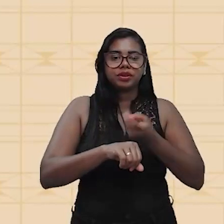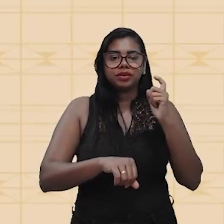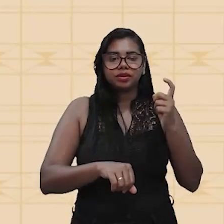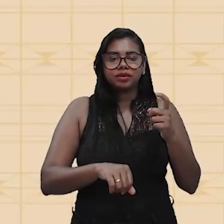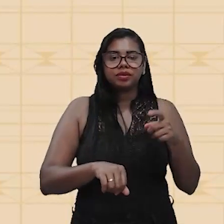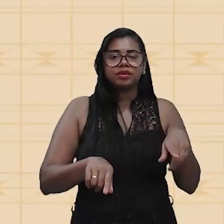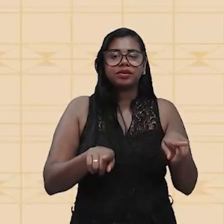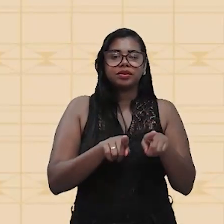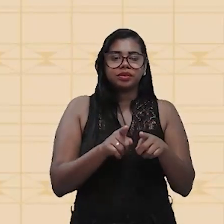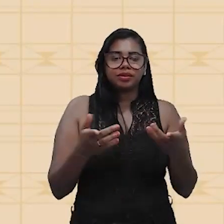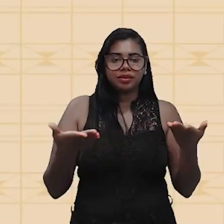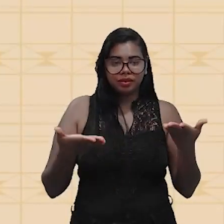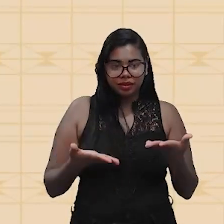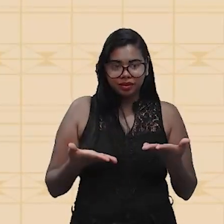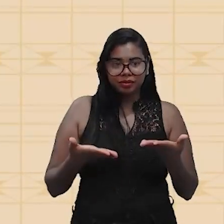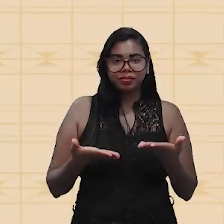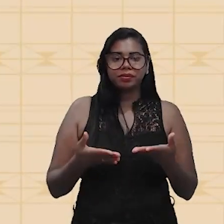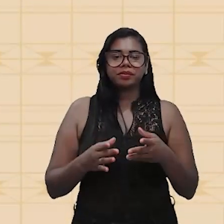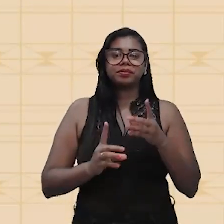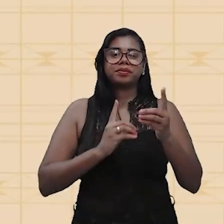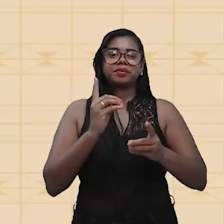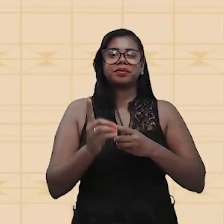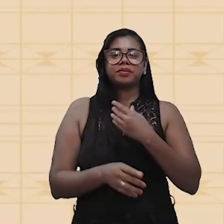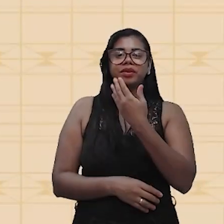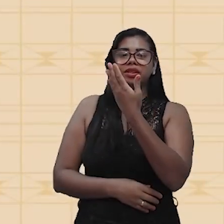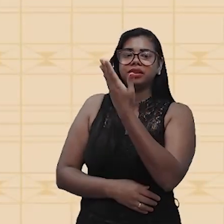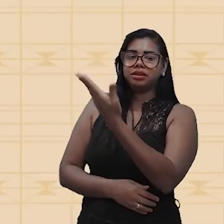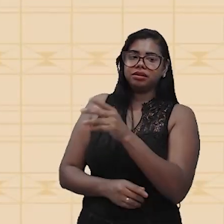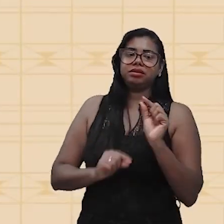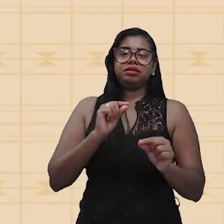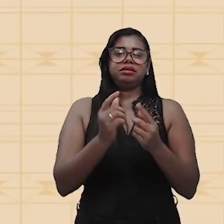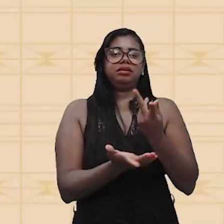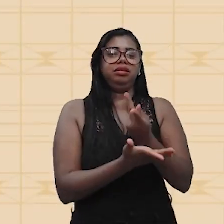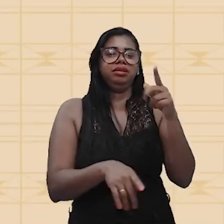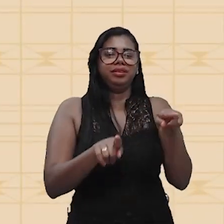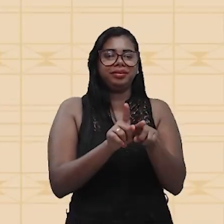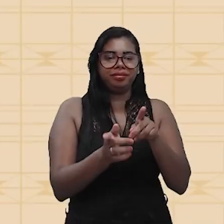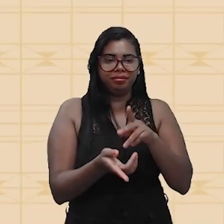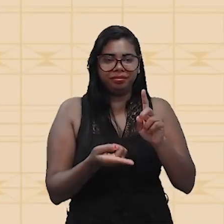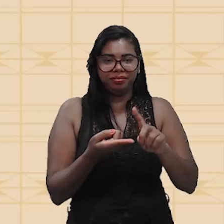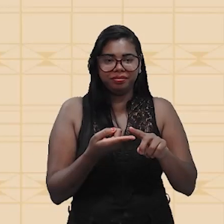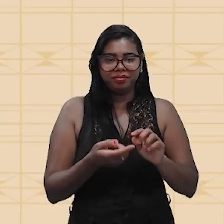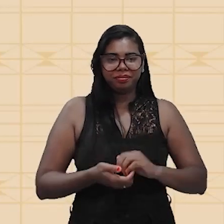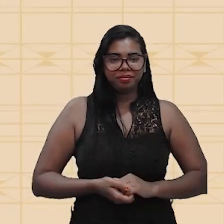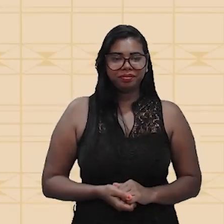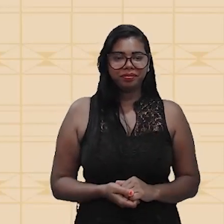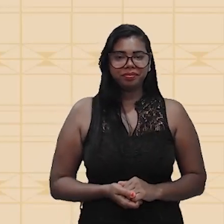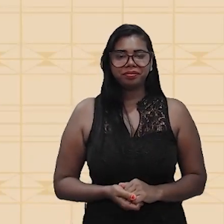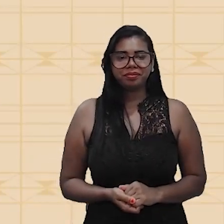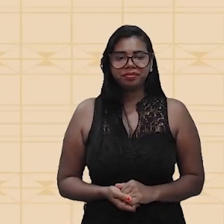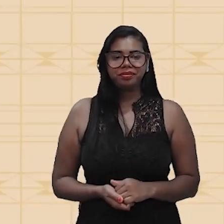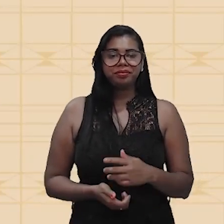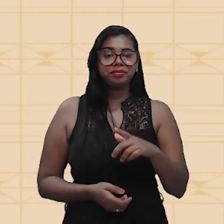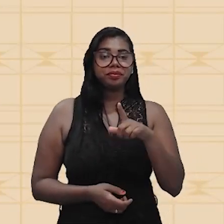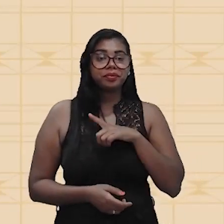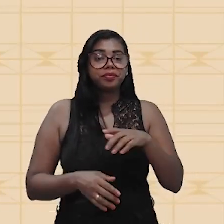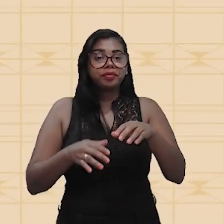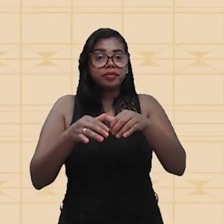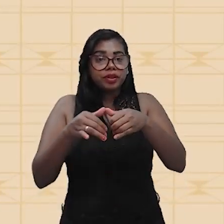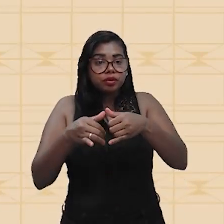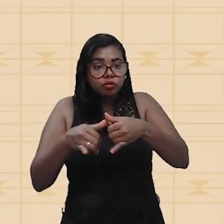trabalhar aqui na eletrodinâmica. Então, o que vai acontecer é que como é que nós vamos, então, obter uma corrente